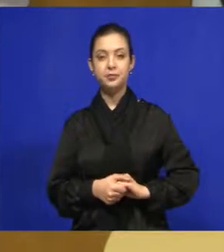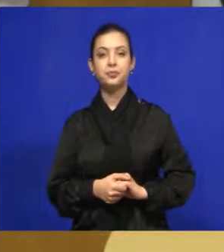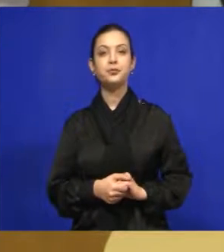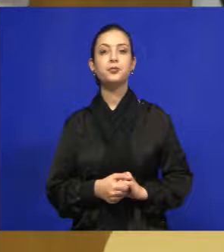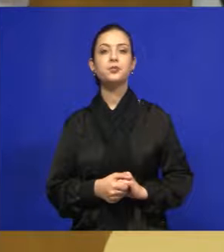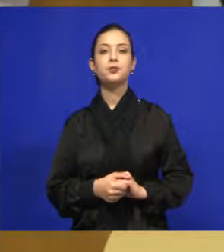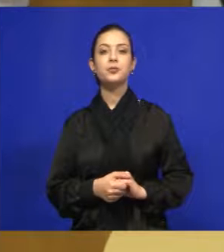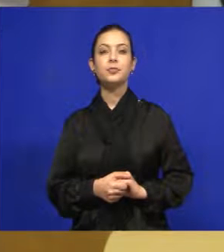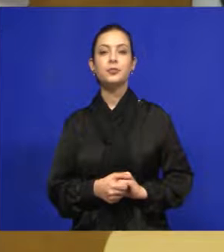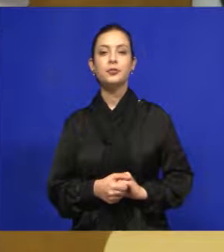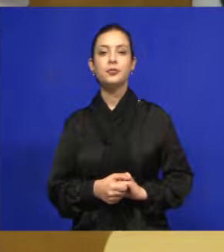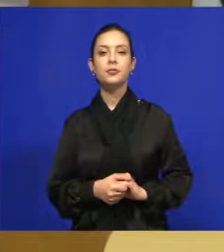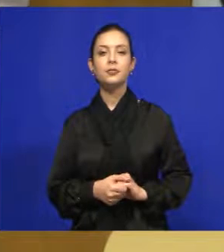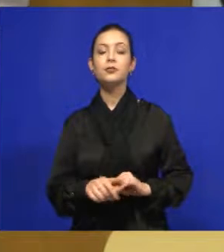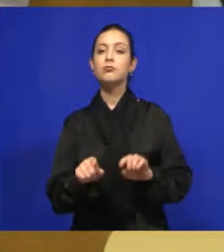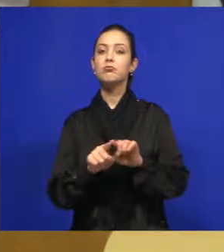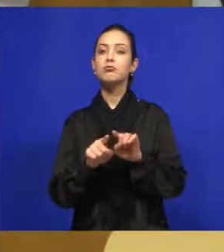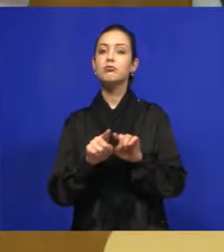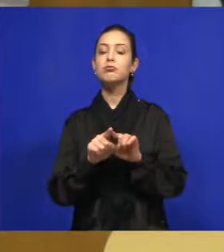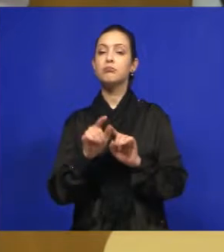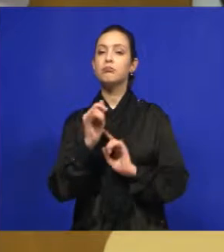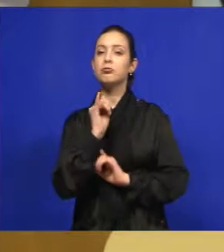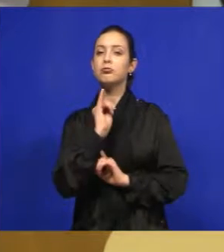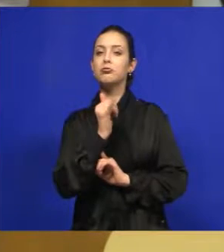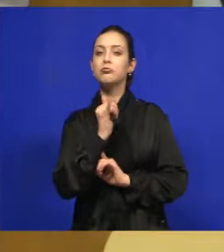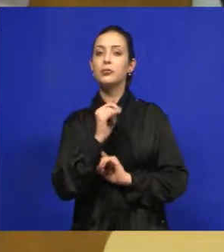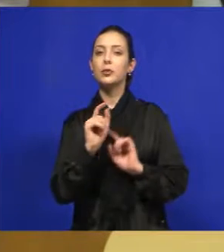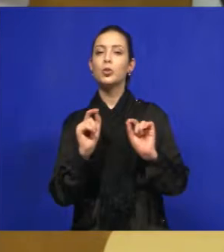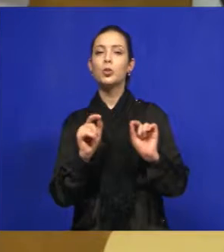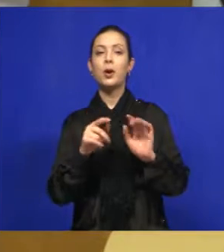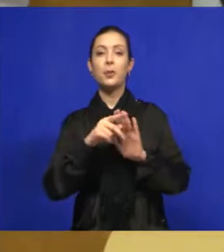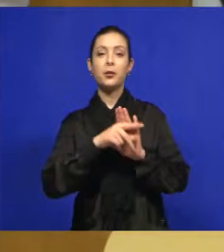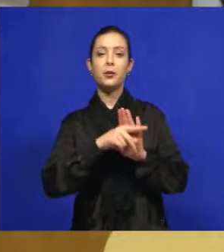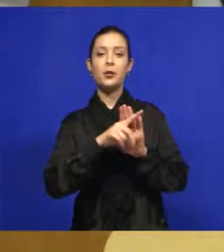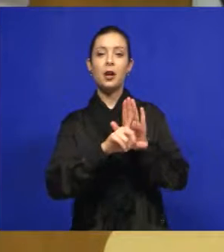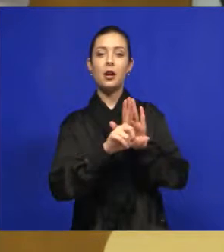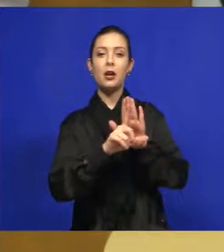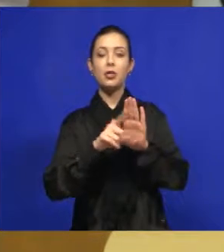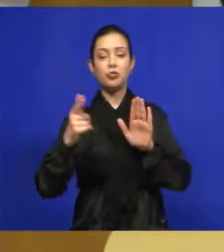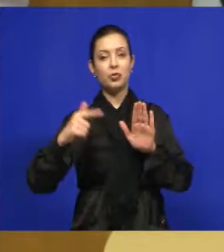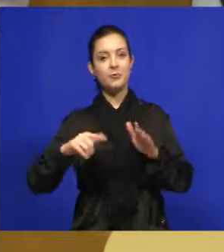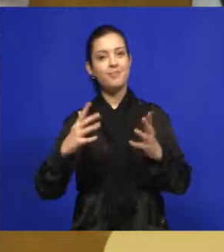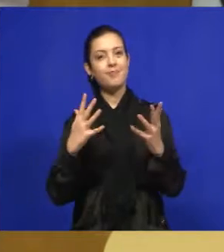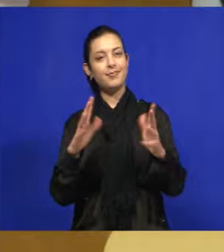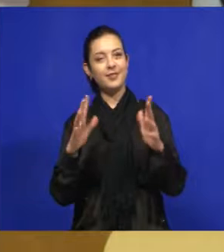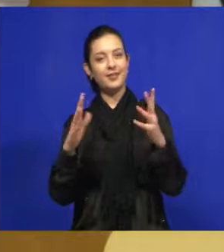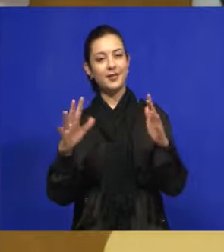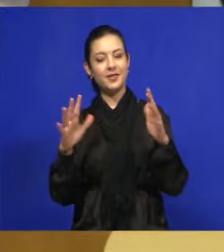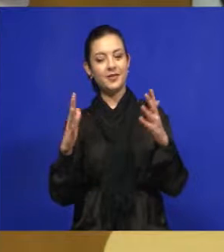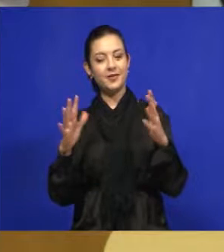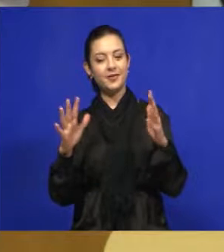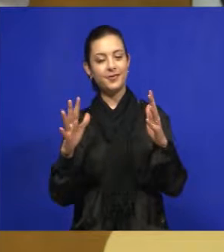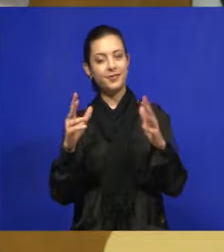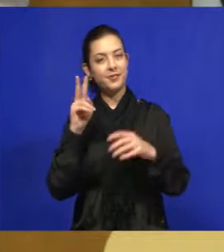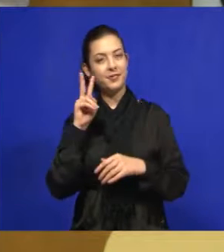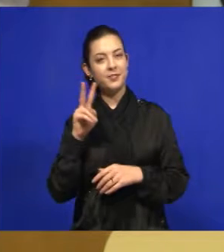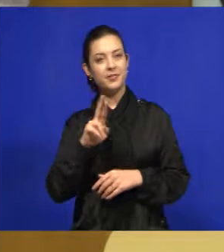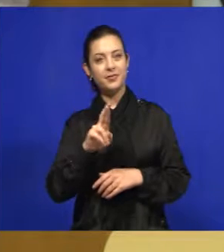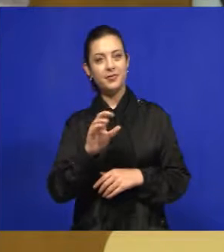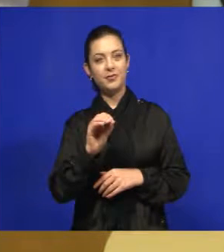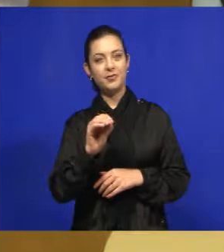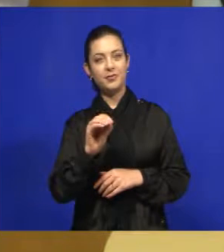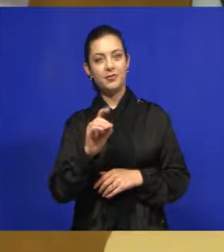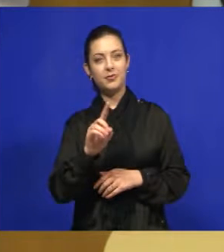Quero também fazer menção aqui do projeto de lei, mais uma vez, parabenizar o vereador doutor